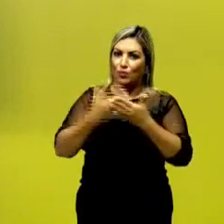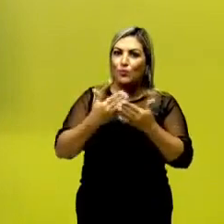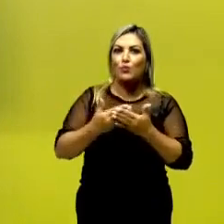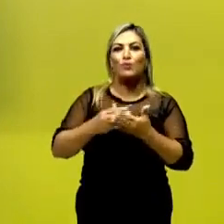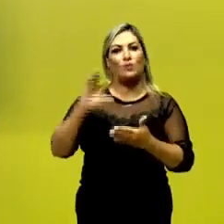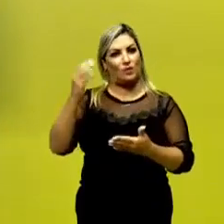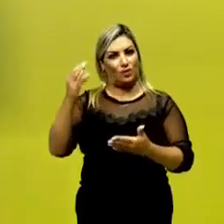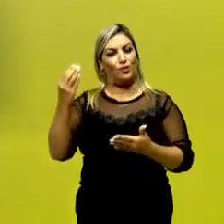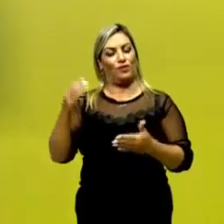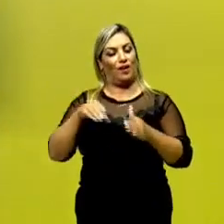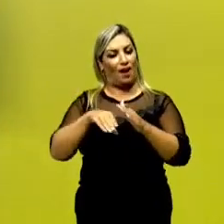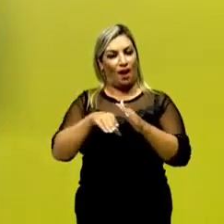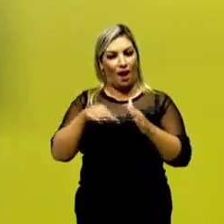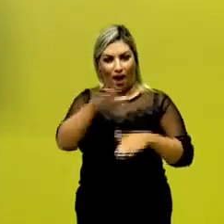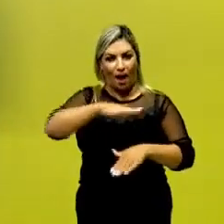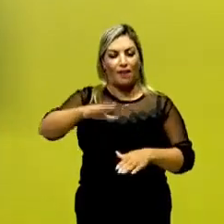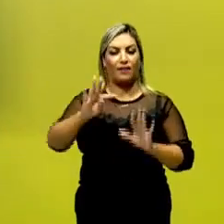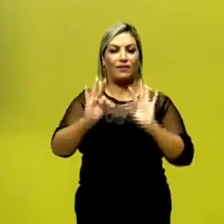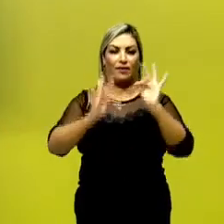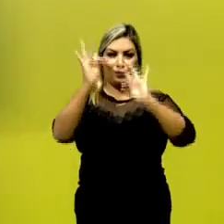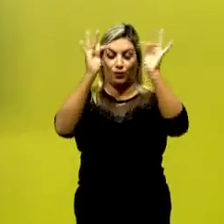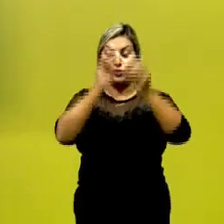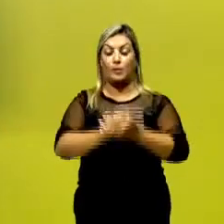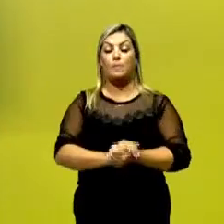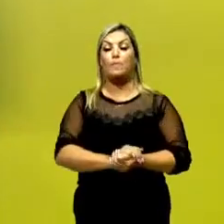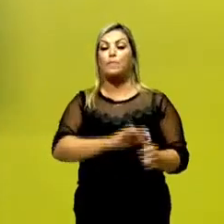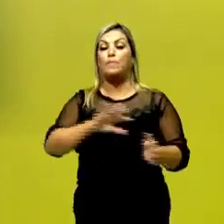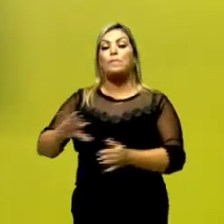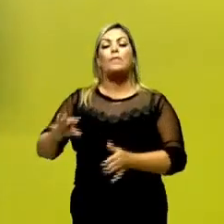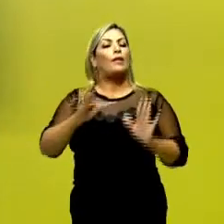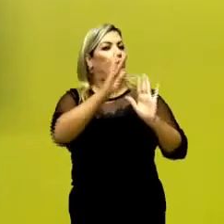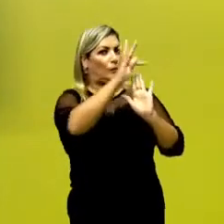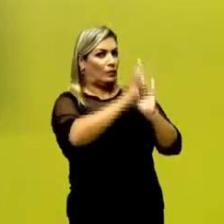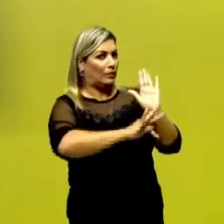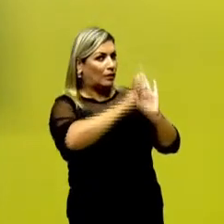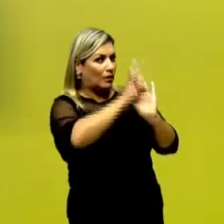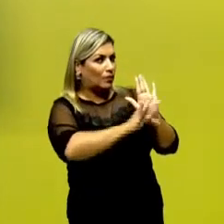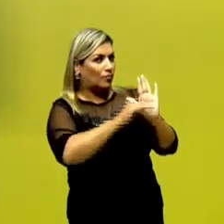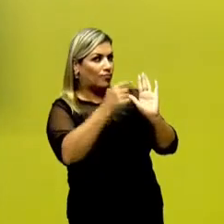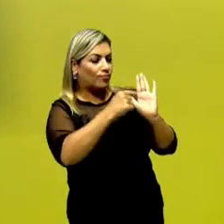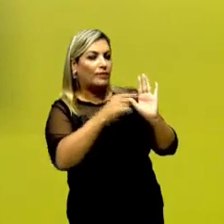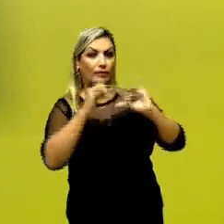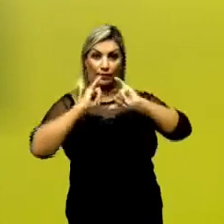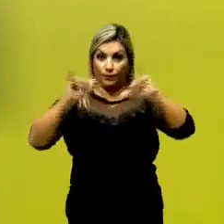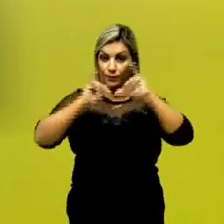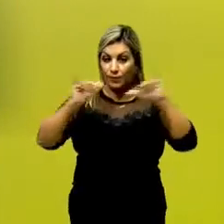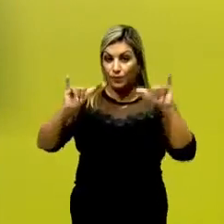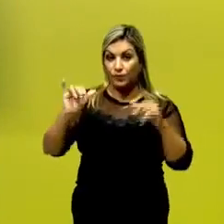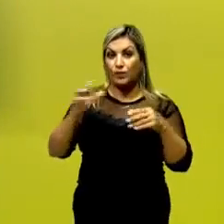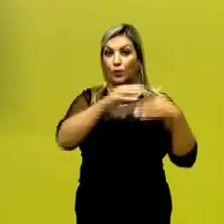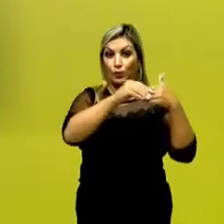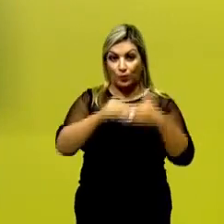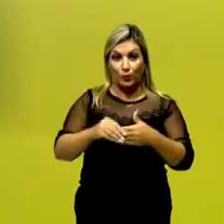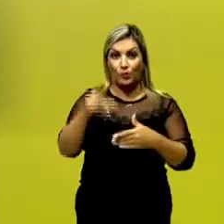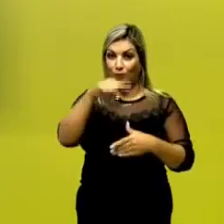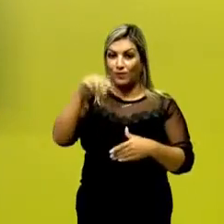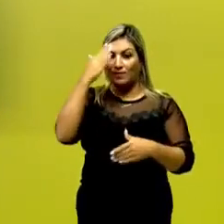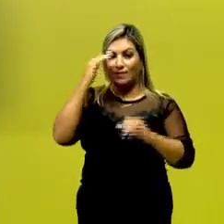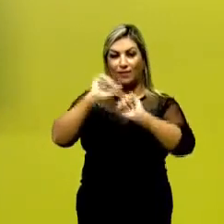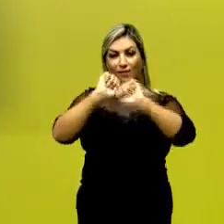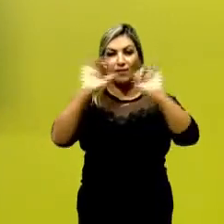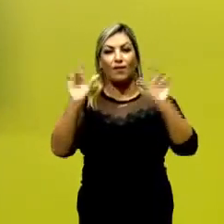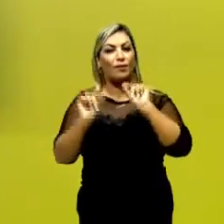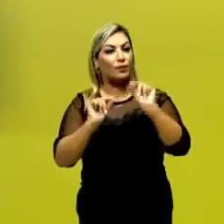Quando nós falamos em textos informativos, aí eu trouxe aqui a título de